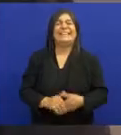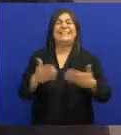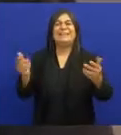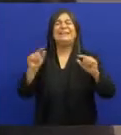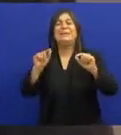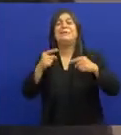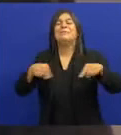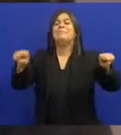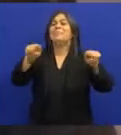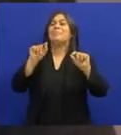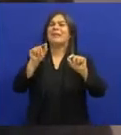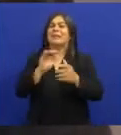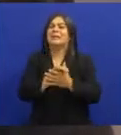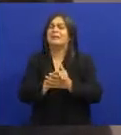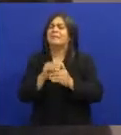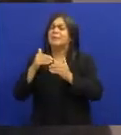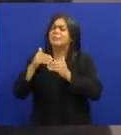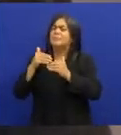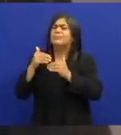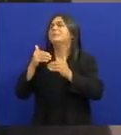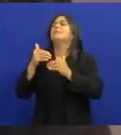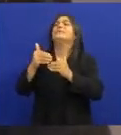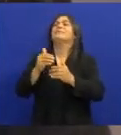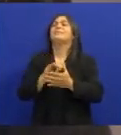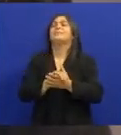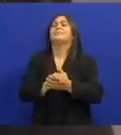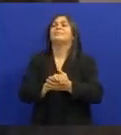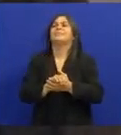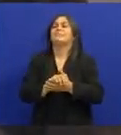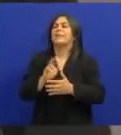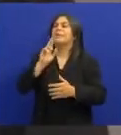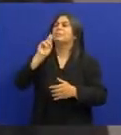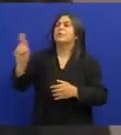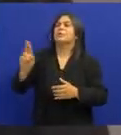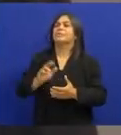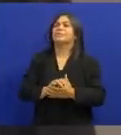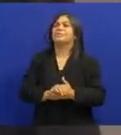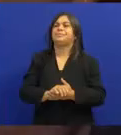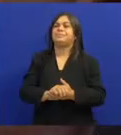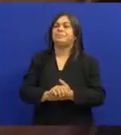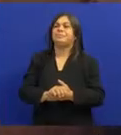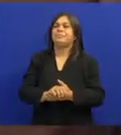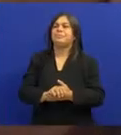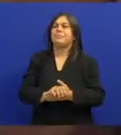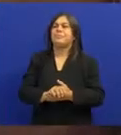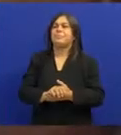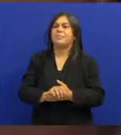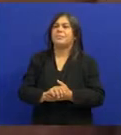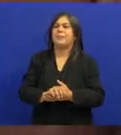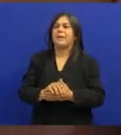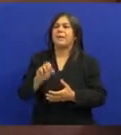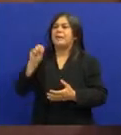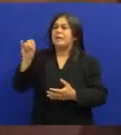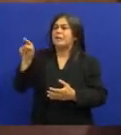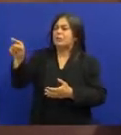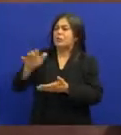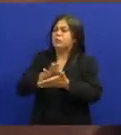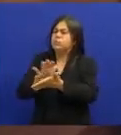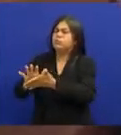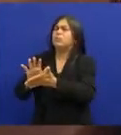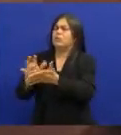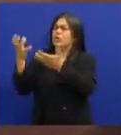Eu vi que a música Tá sendo devorada Aí deu uma resposta Se teu samba Pocar